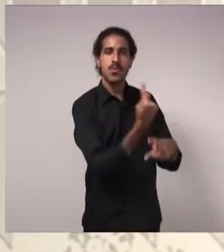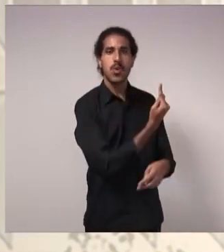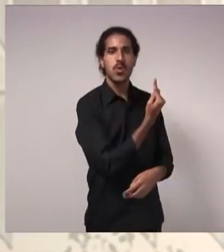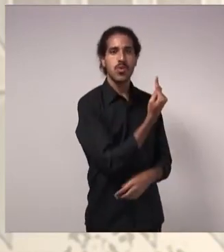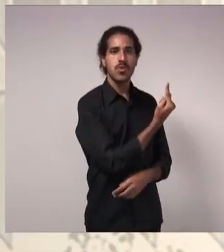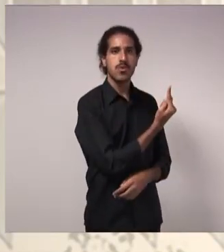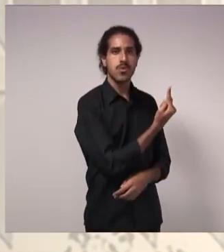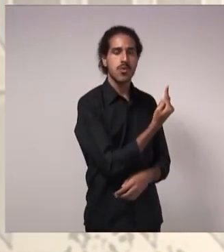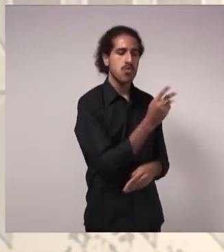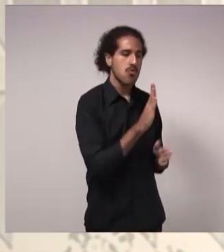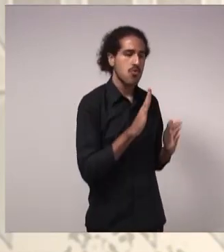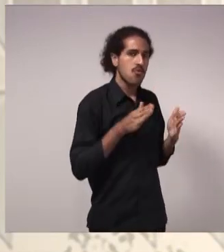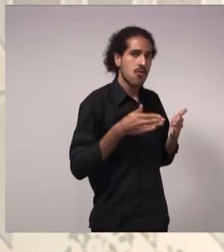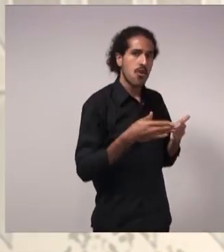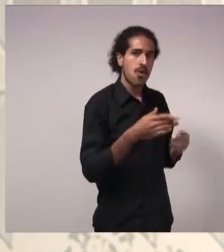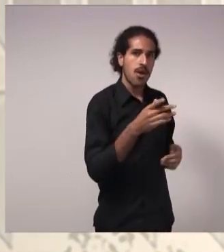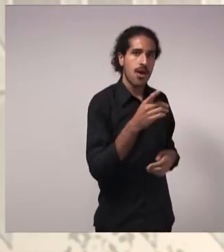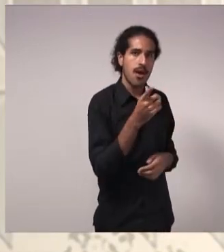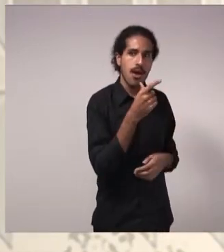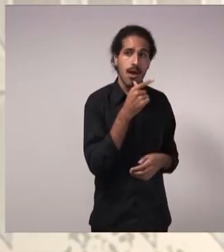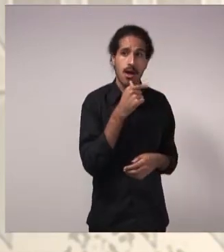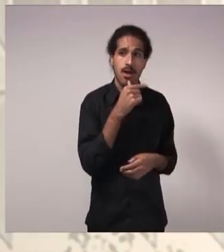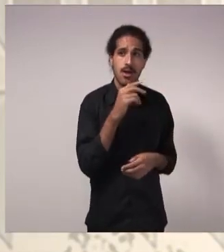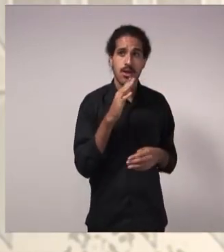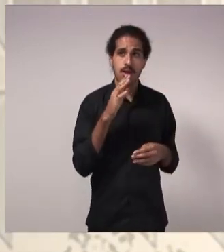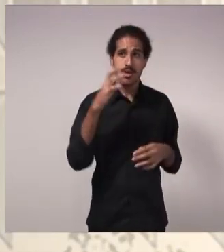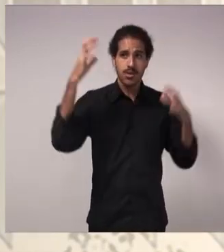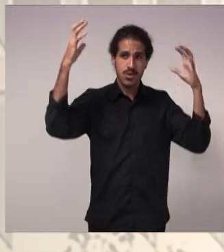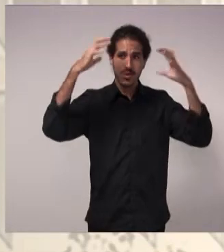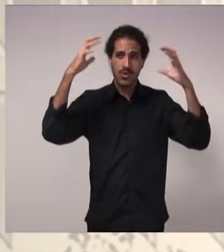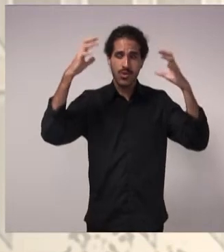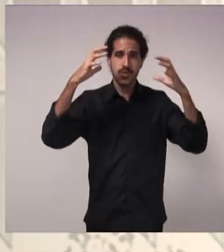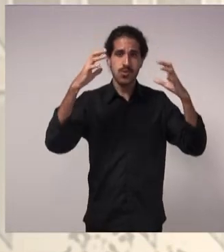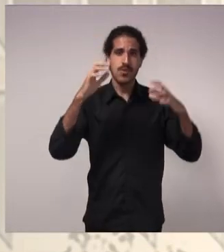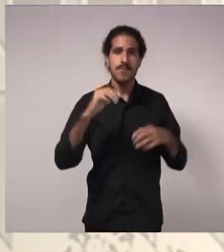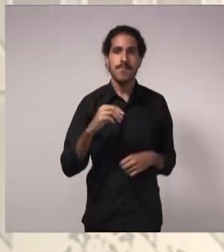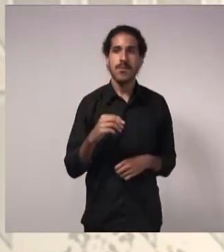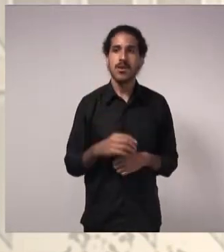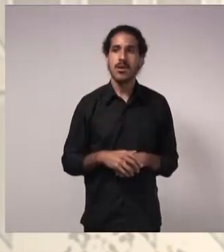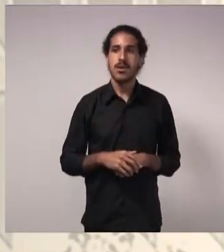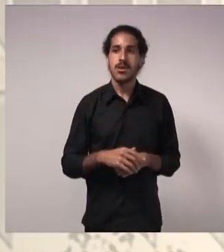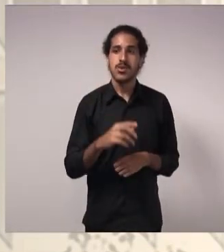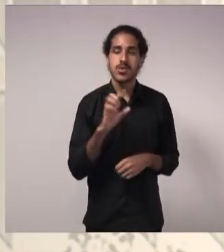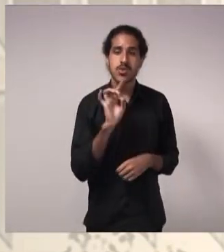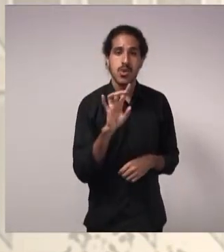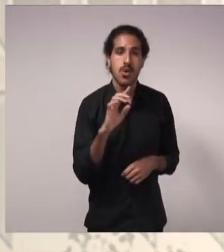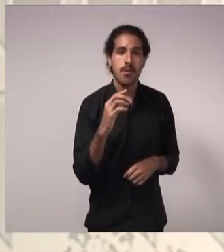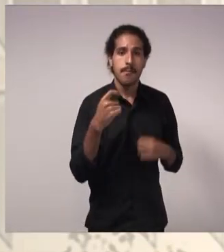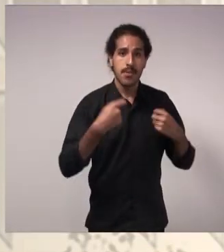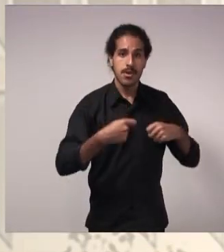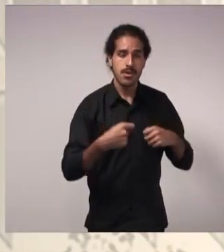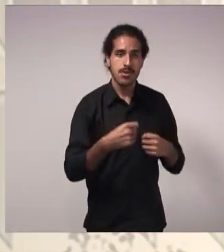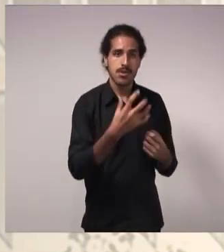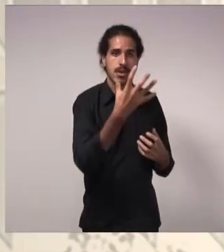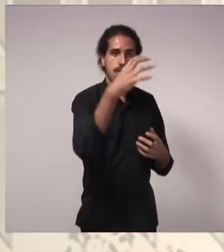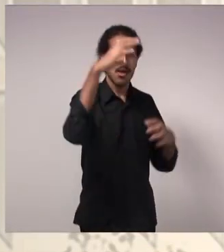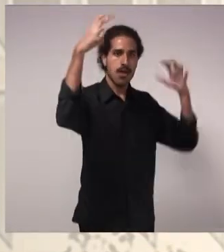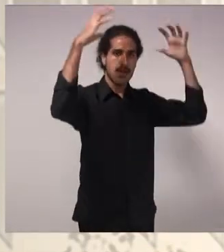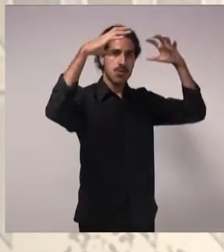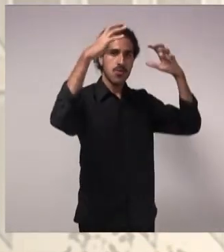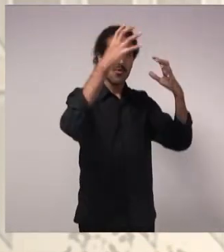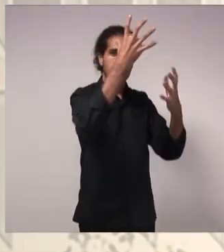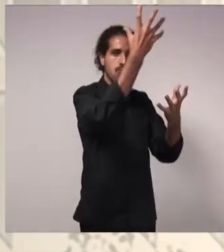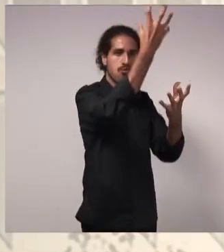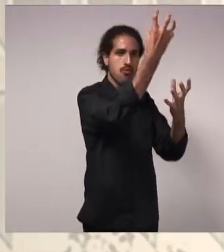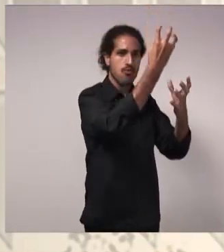voltado ao aproveitamento de água da chuva, muito simples, para adaptação predial. Você só precisa captar a água da chuva da cobertura, com